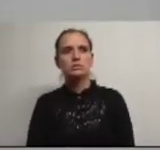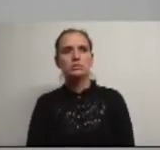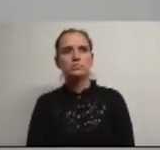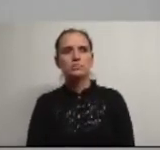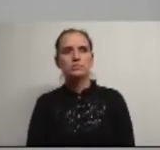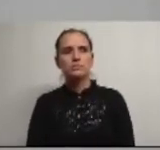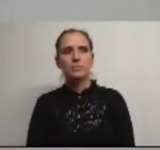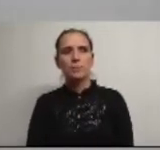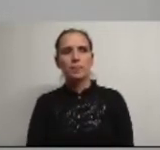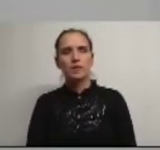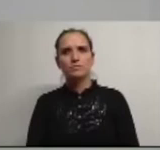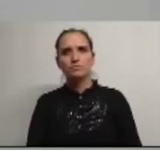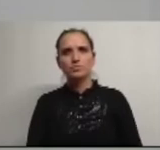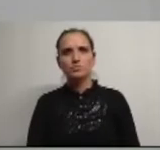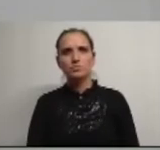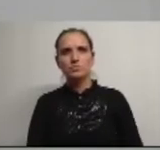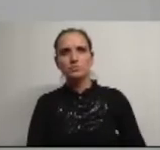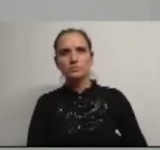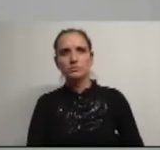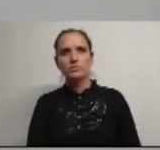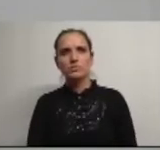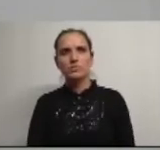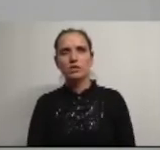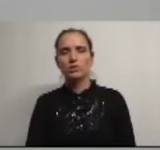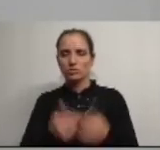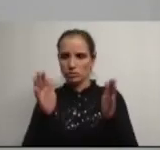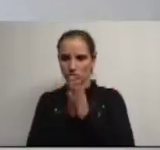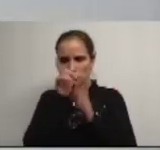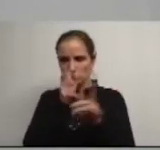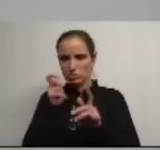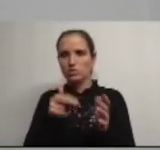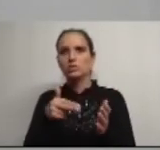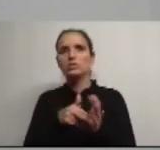senhores deputados a toda a plateia